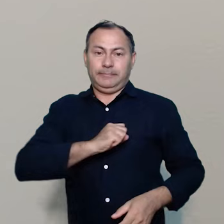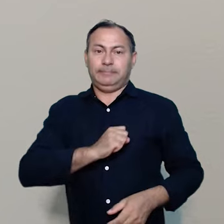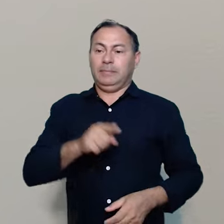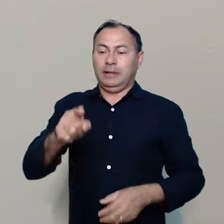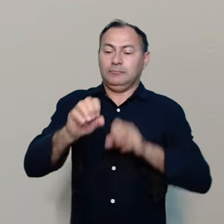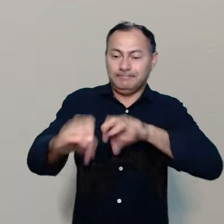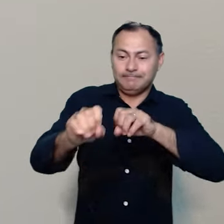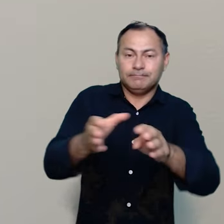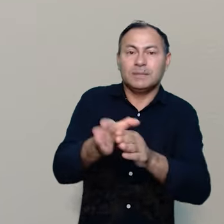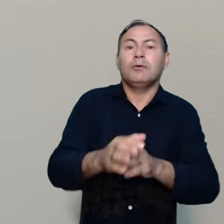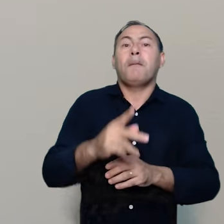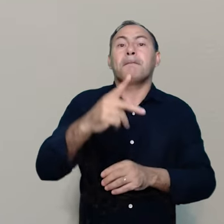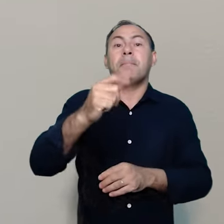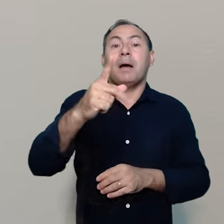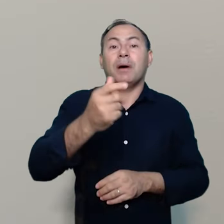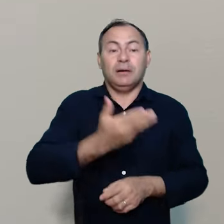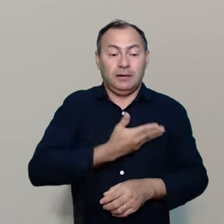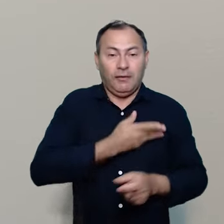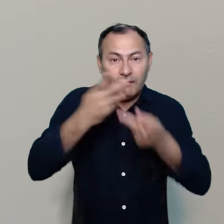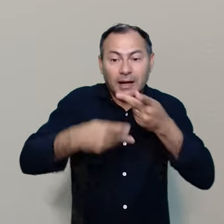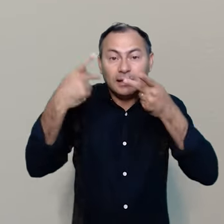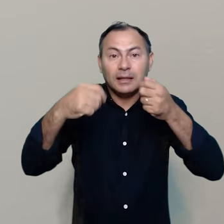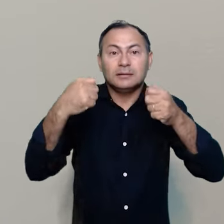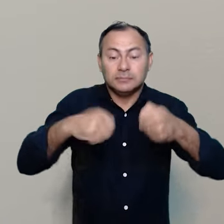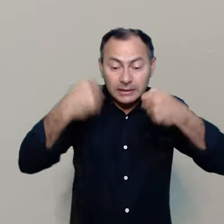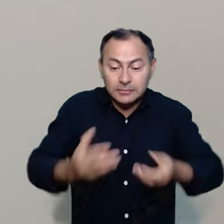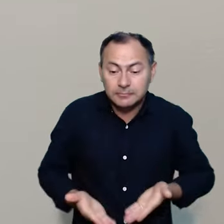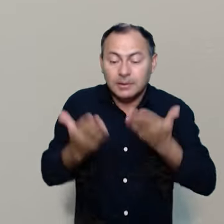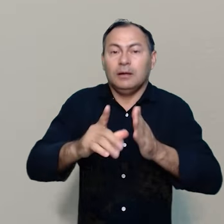Nelas, diz o Papa, O